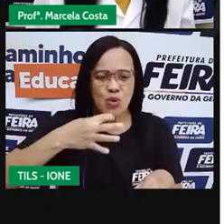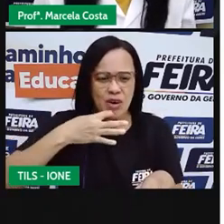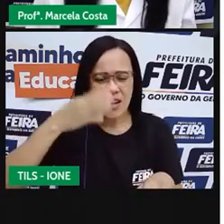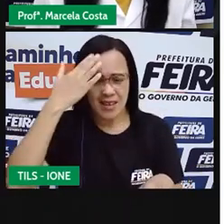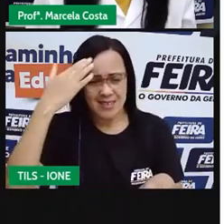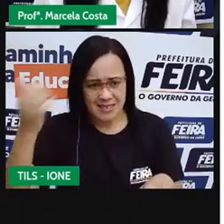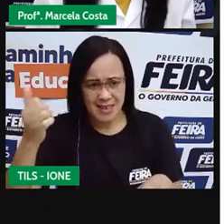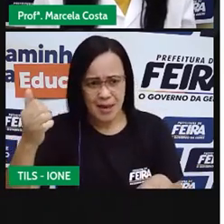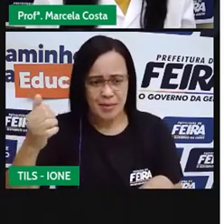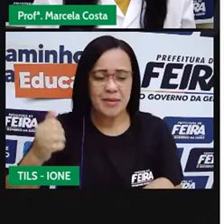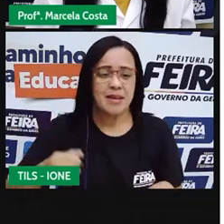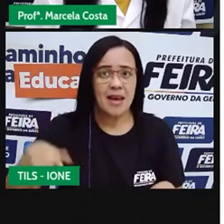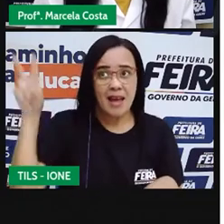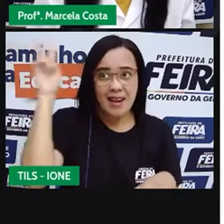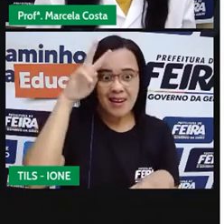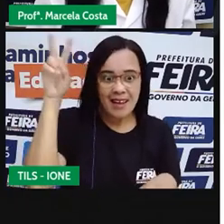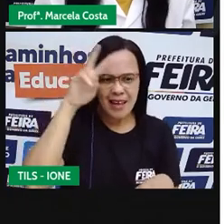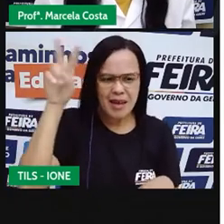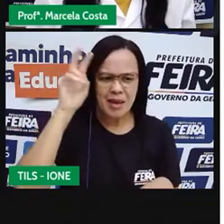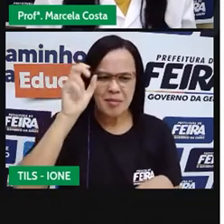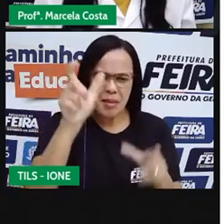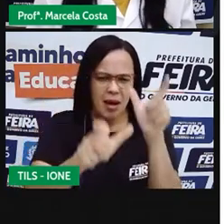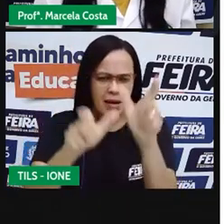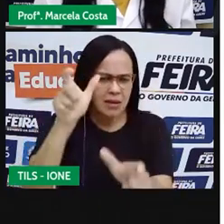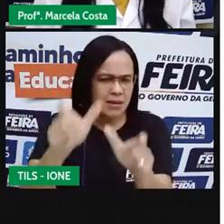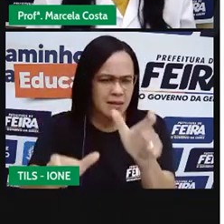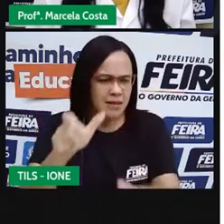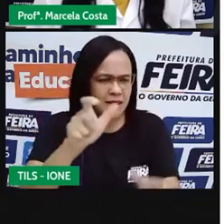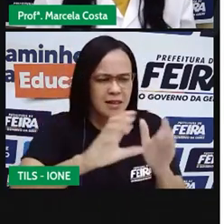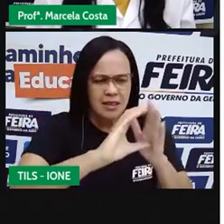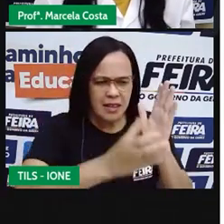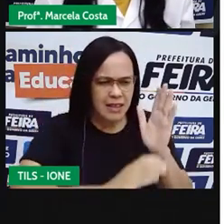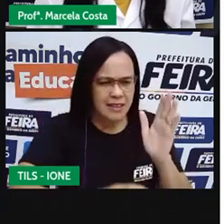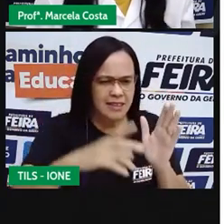Lembra das características físicas daquela personagem?